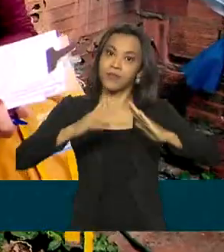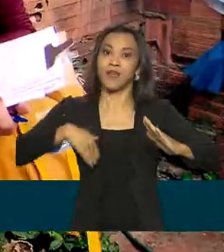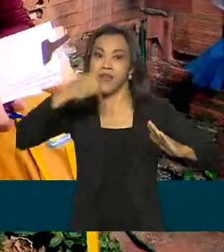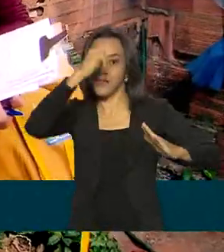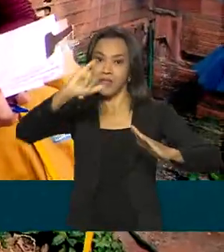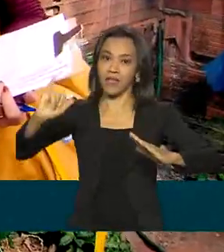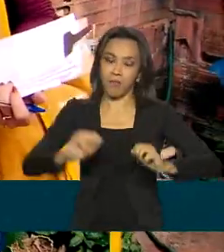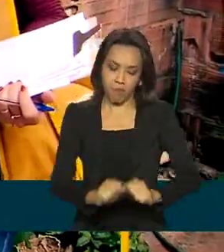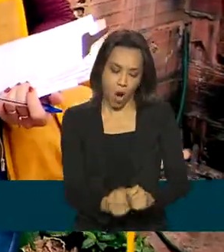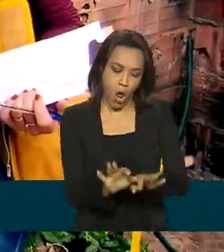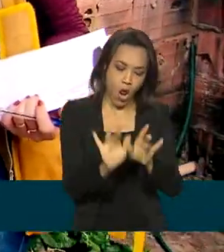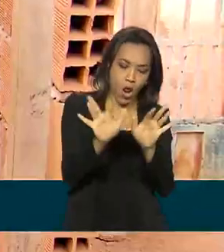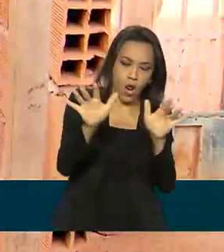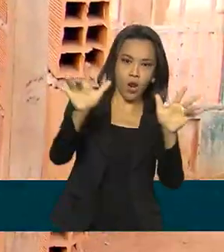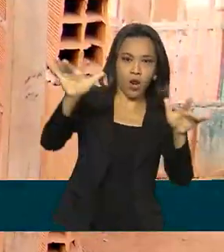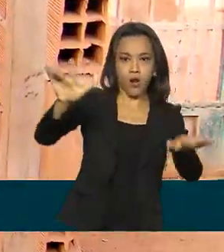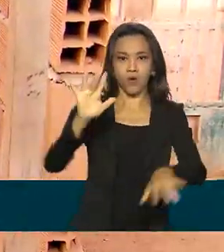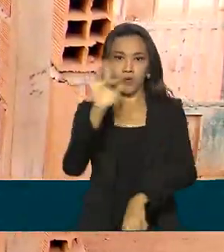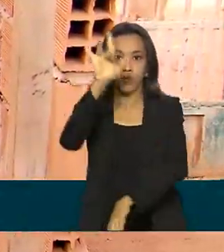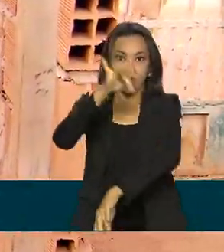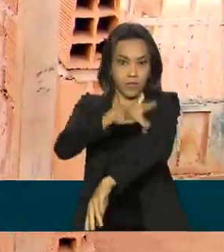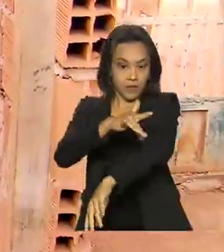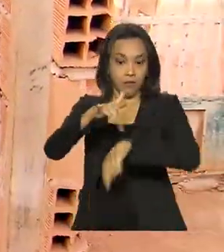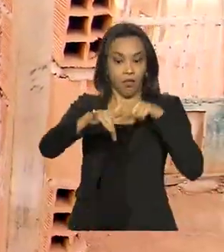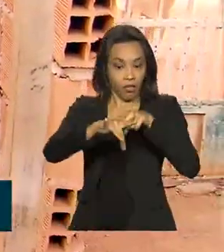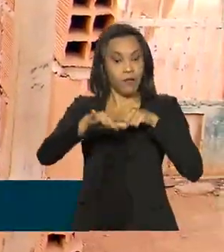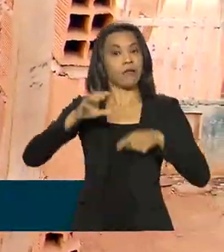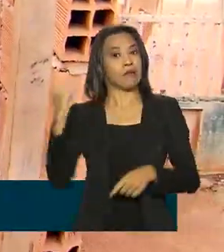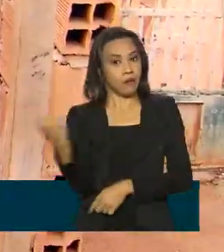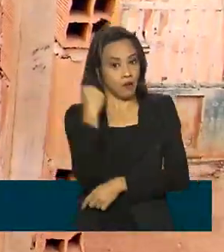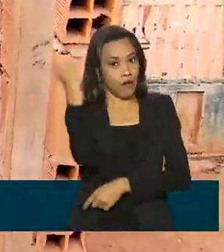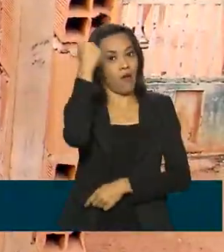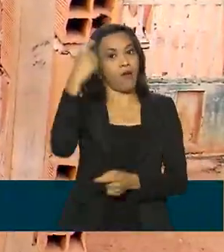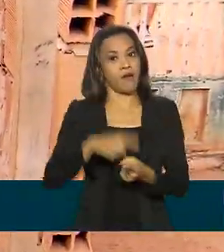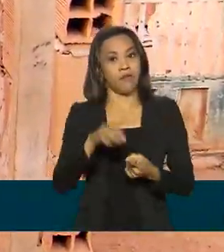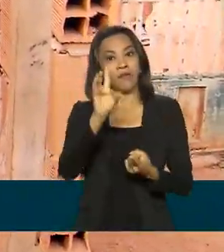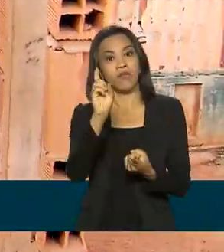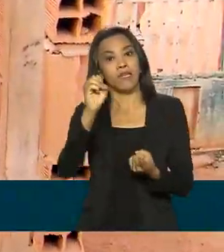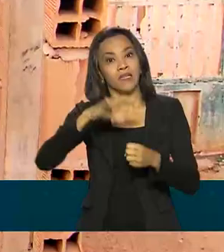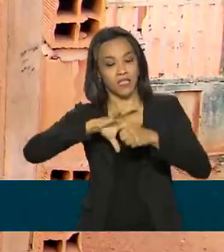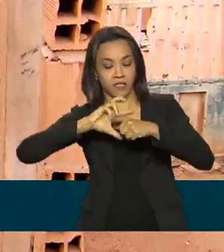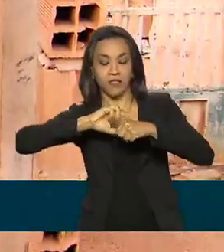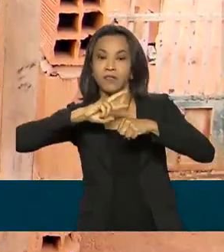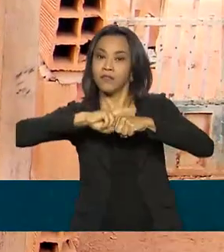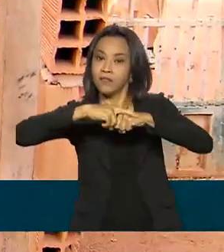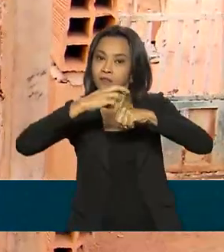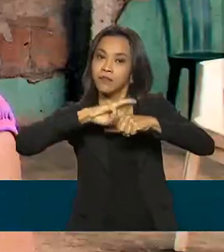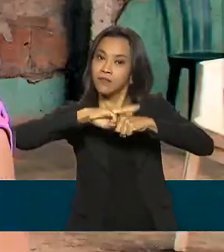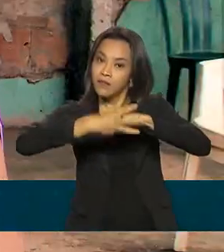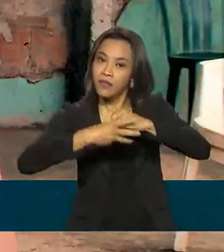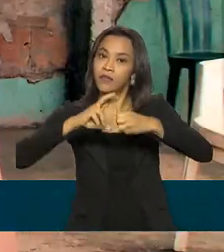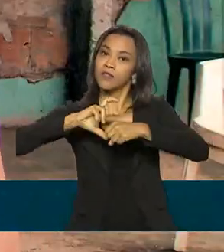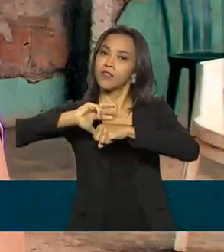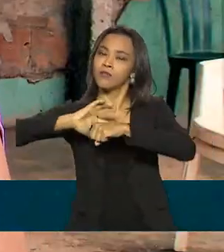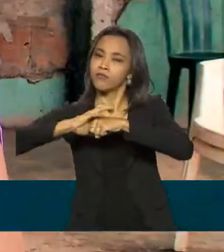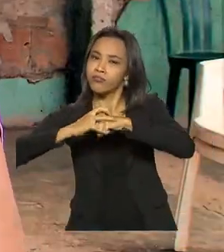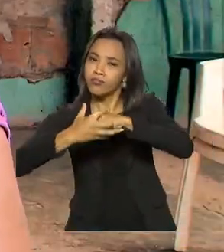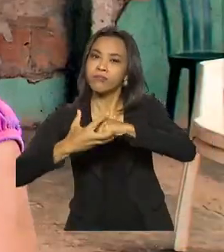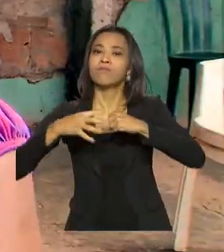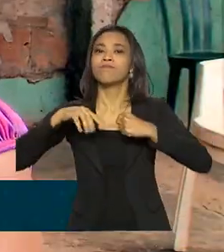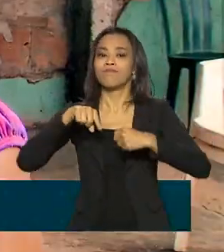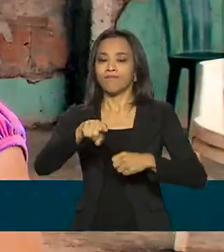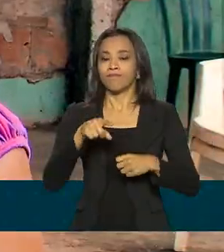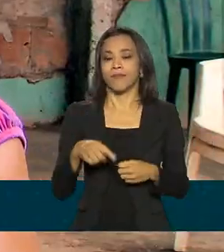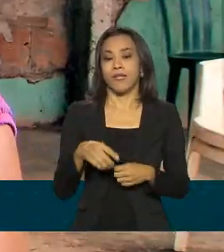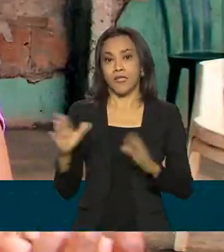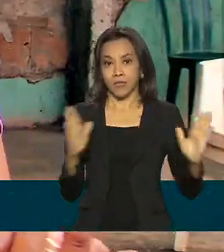o Aedes aegypti proliferar. O mosquito causa doenças graves, como a dengue, a zika e a chikungunya. Na época da chuva, a gente não